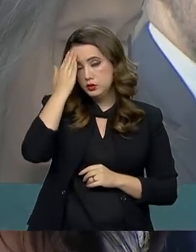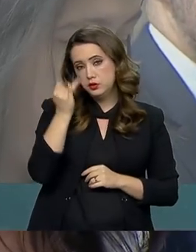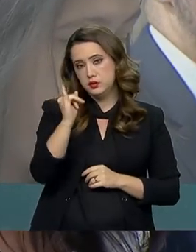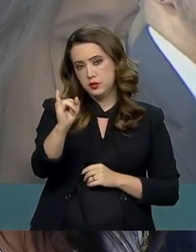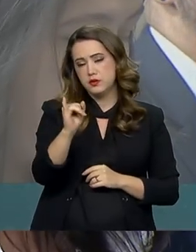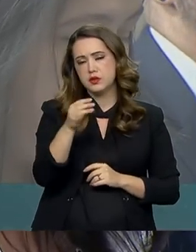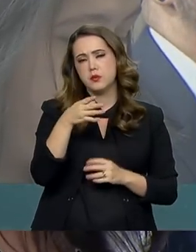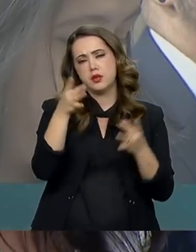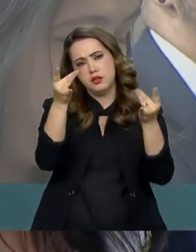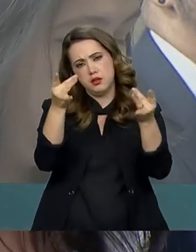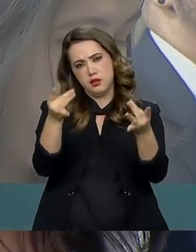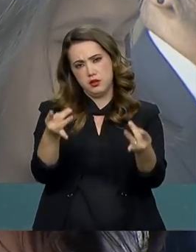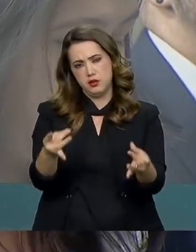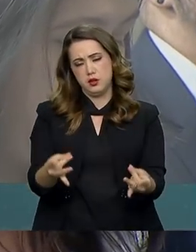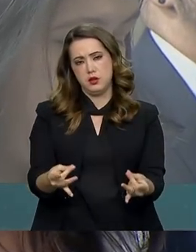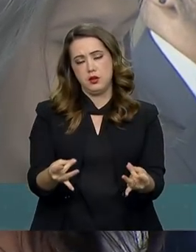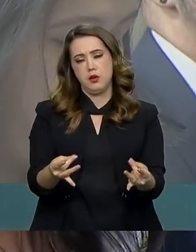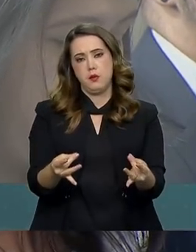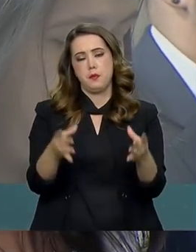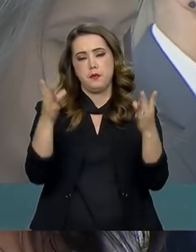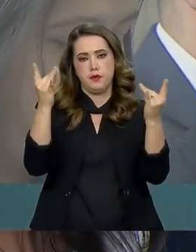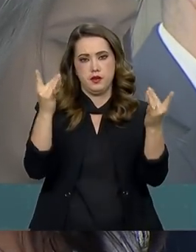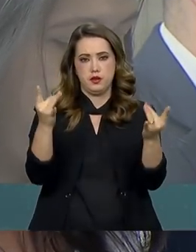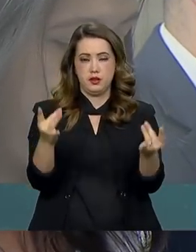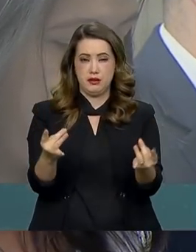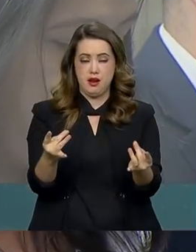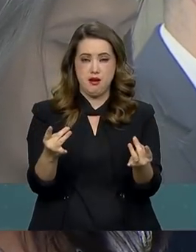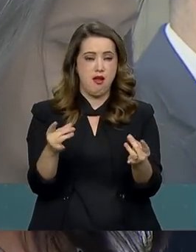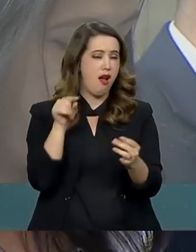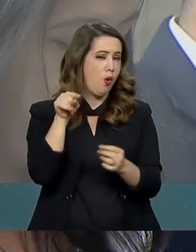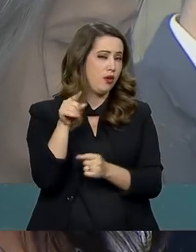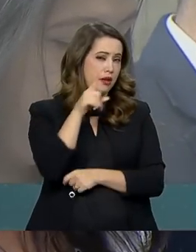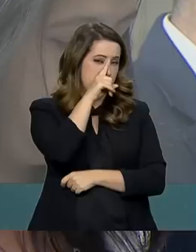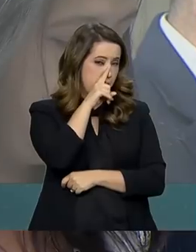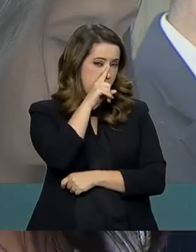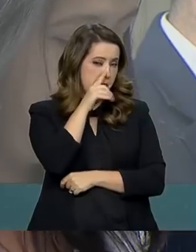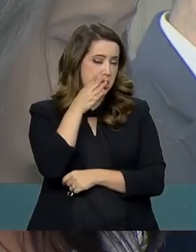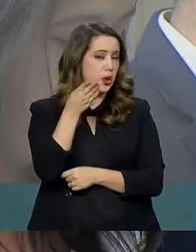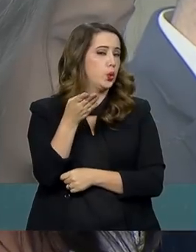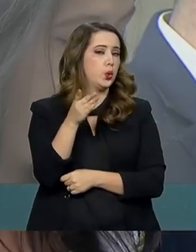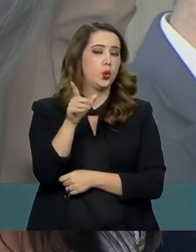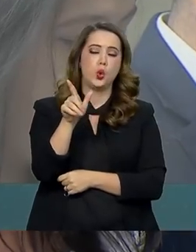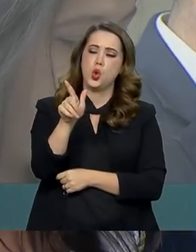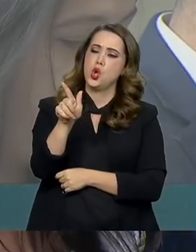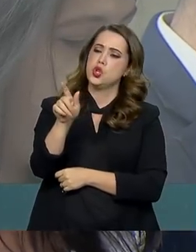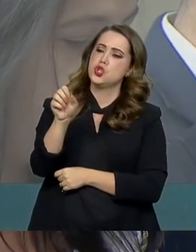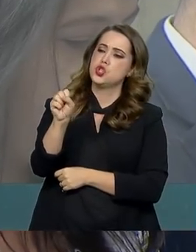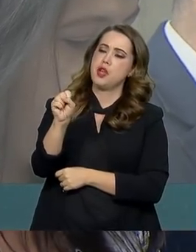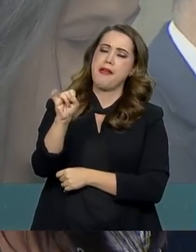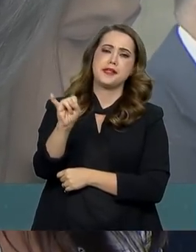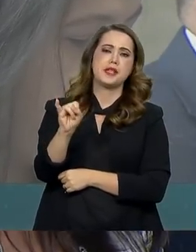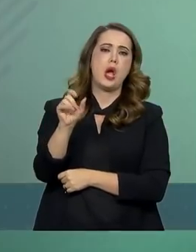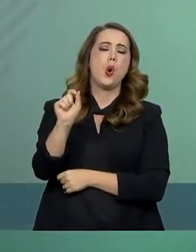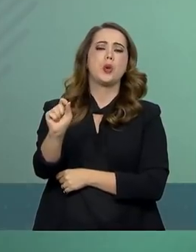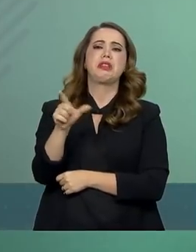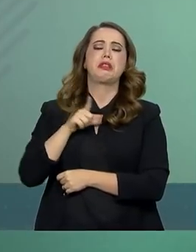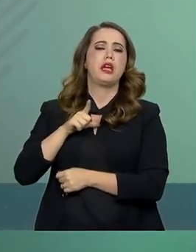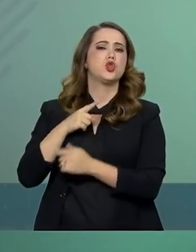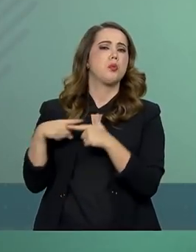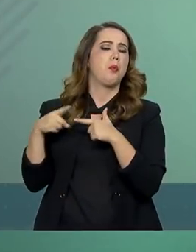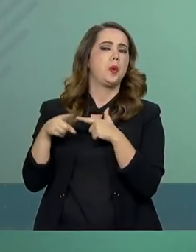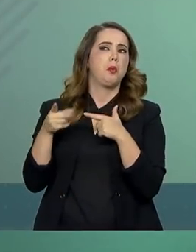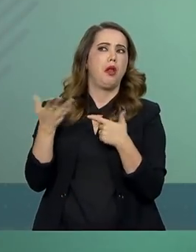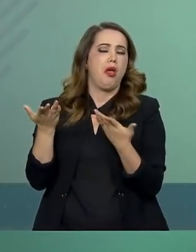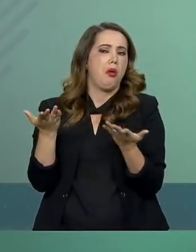se estender um pouco mais nessa análise de risco do GSI, o que de fato poderia haver lá, se era